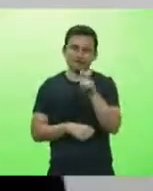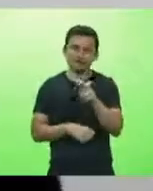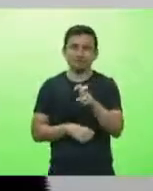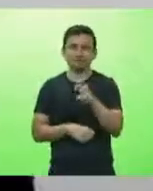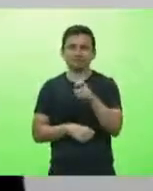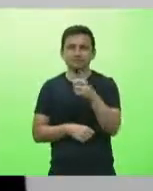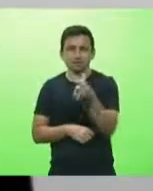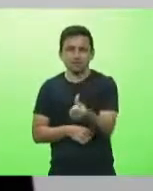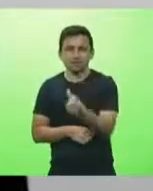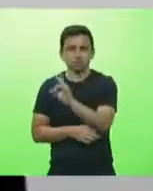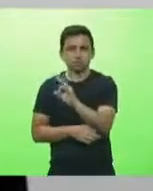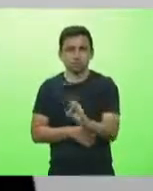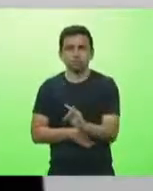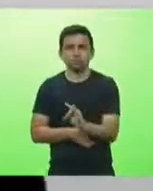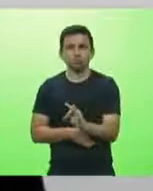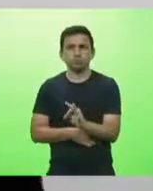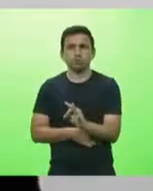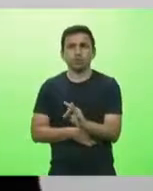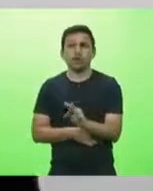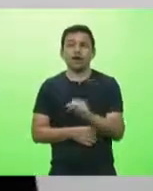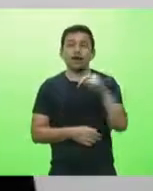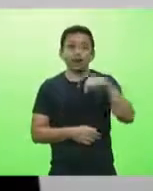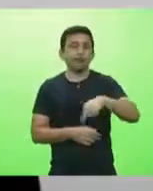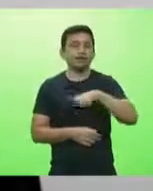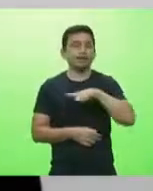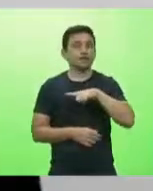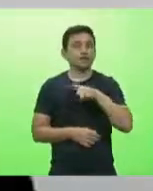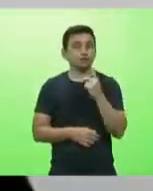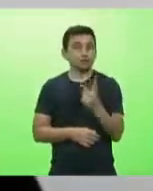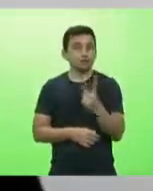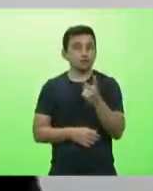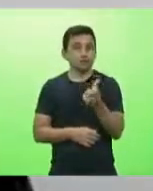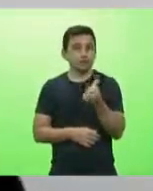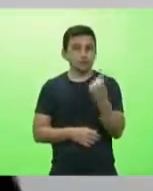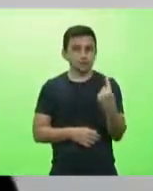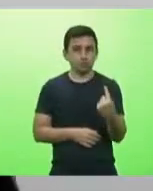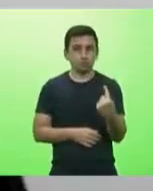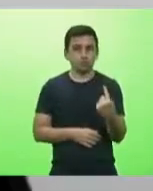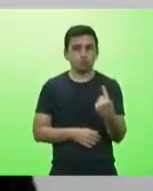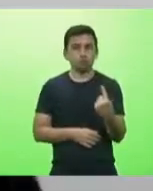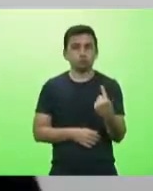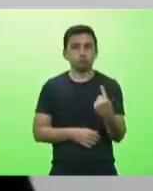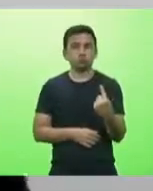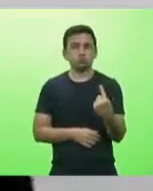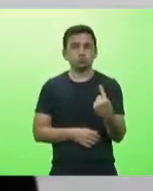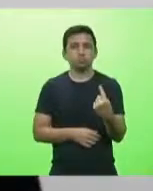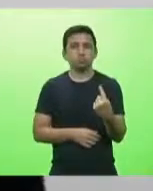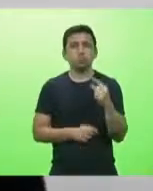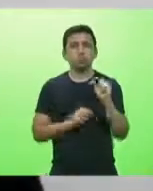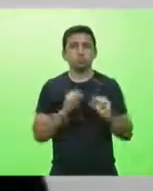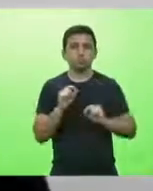% nós temos 261 conforme a última informação obtida